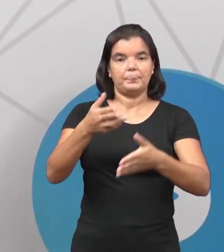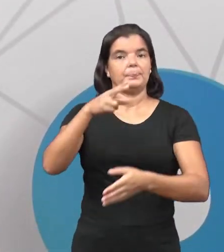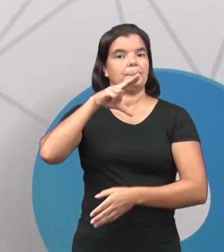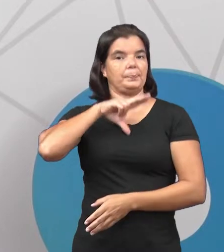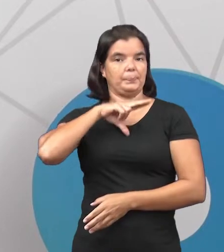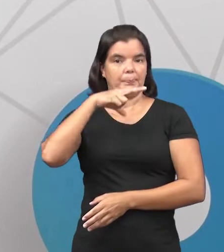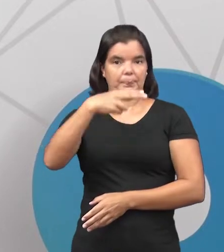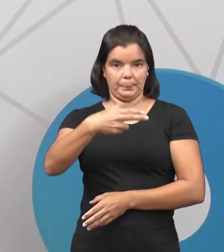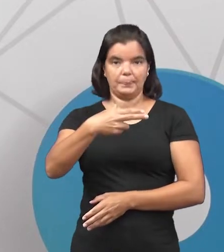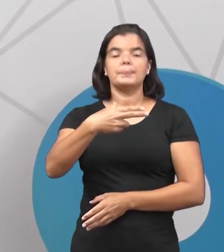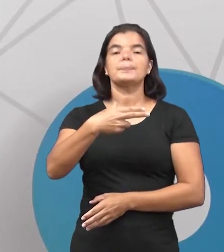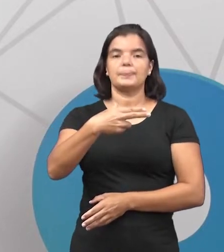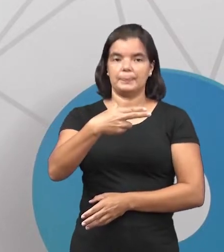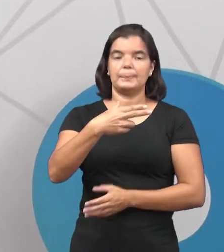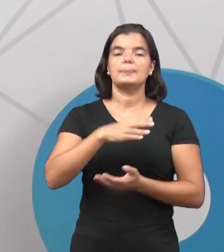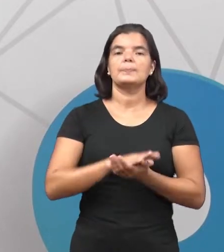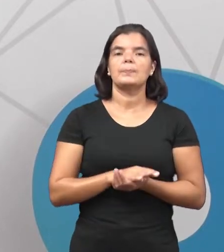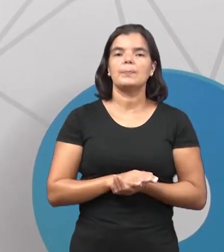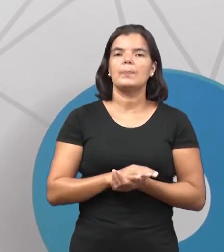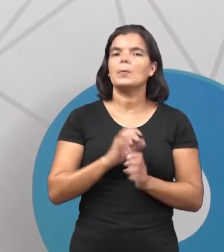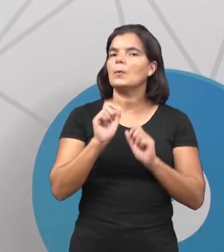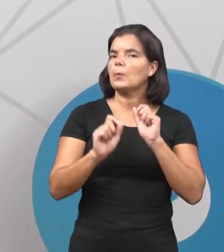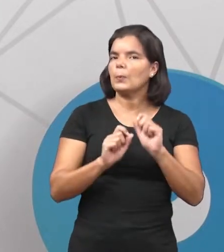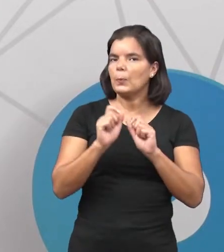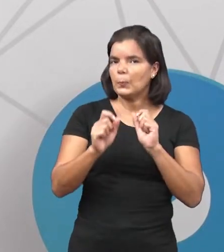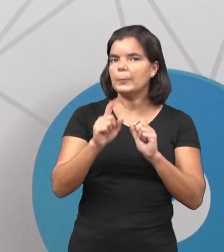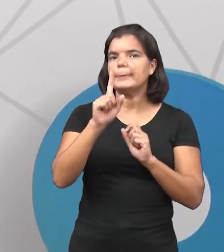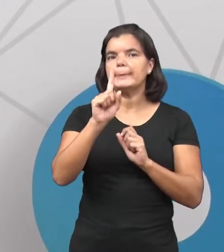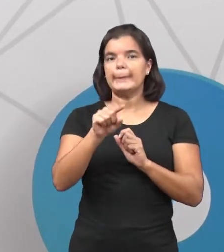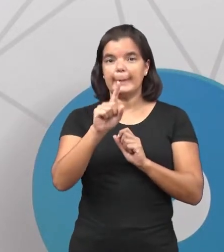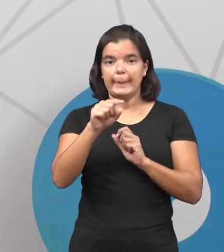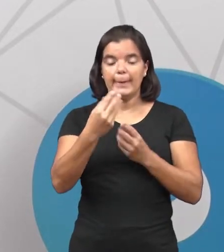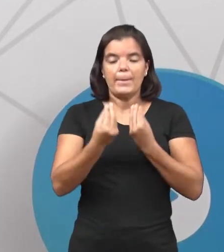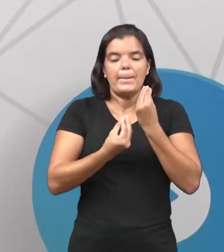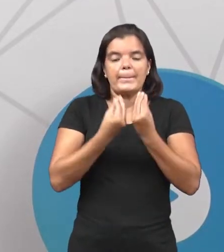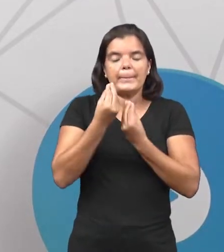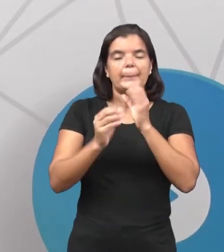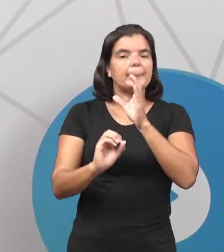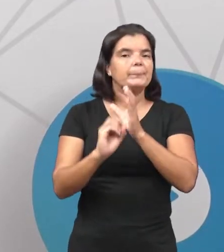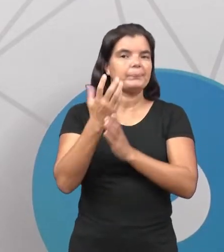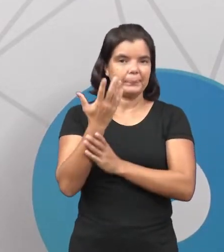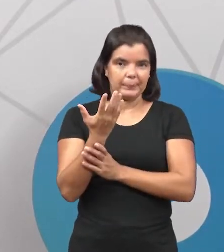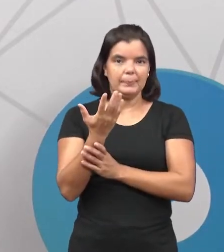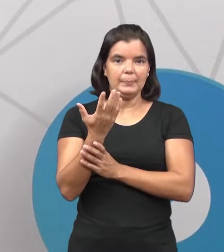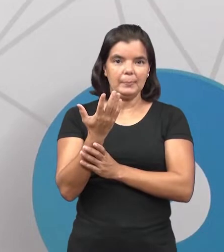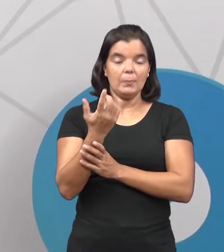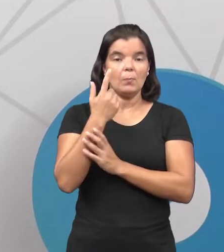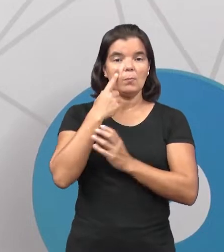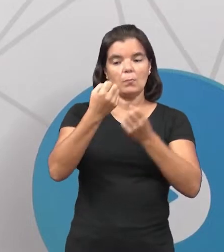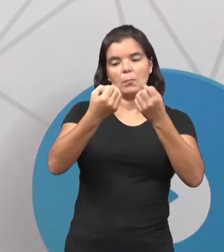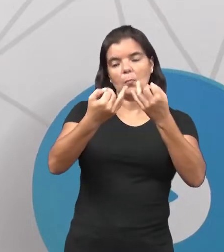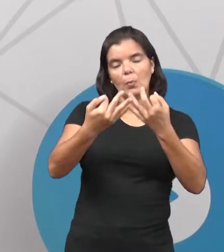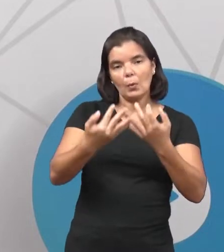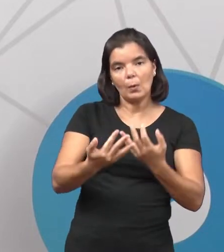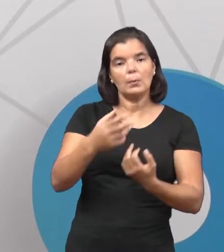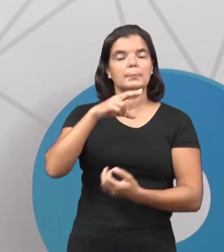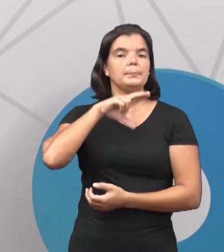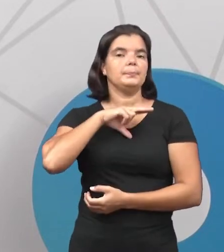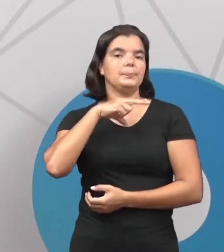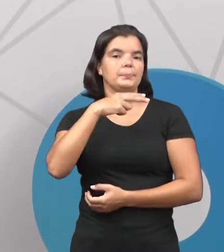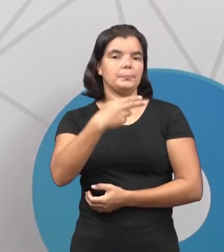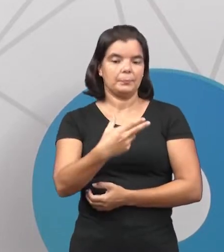colonização portuguesa. A colonização portuguesa, como que ela aconteceu? Quando se fala em colonização